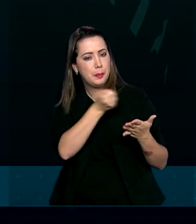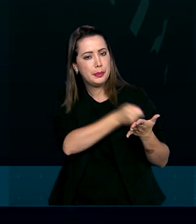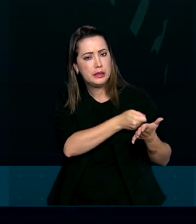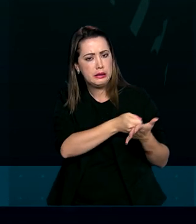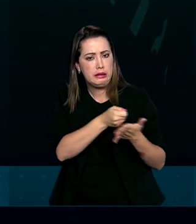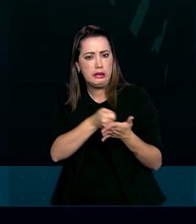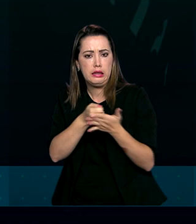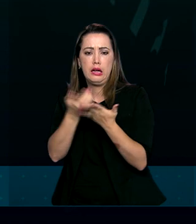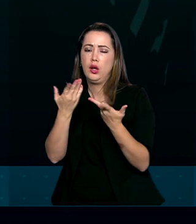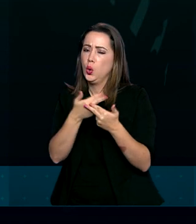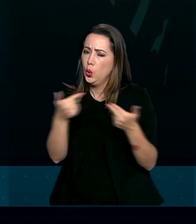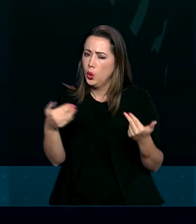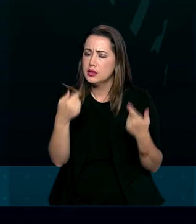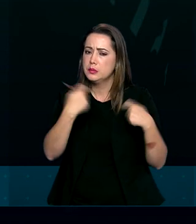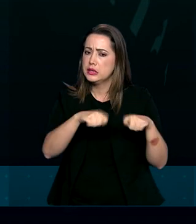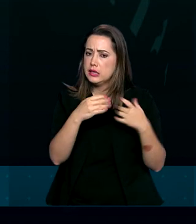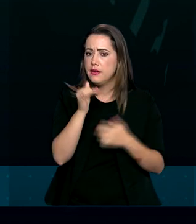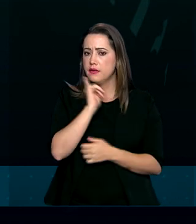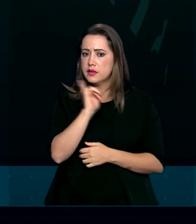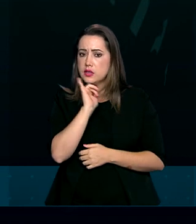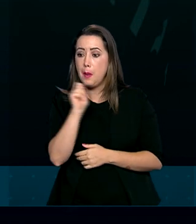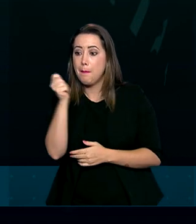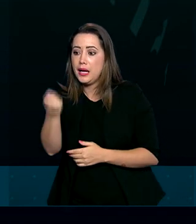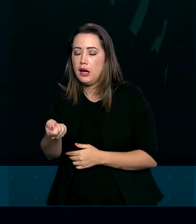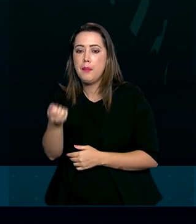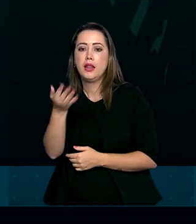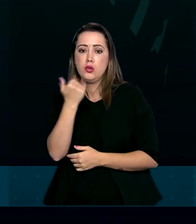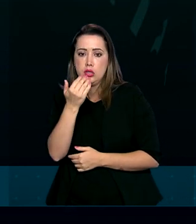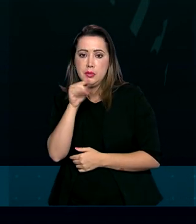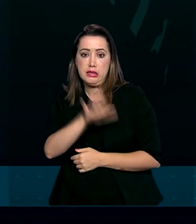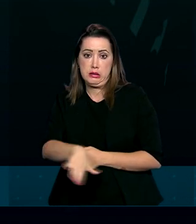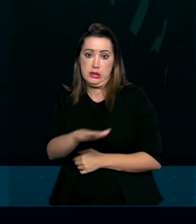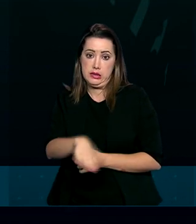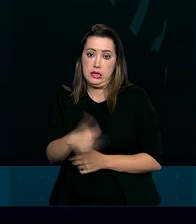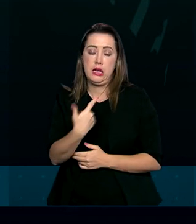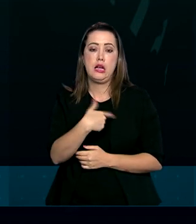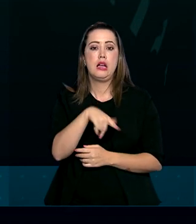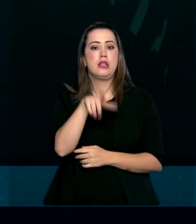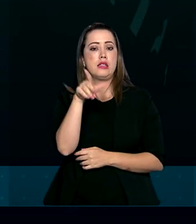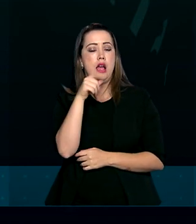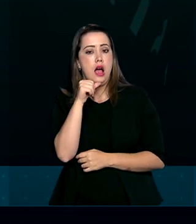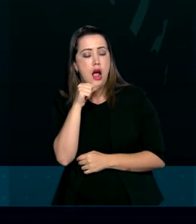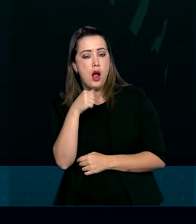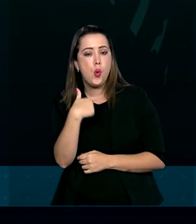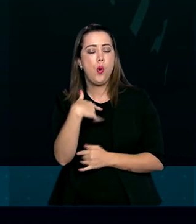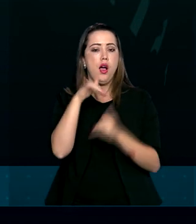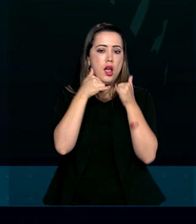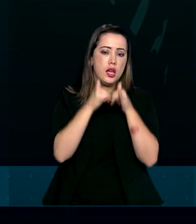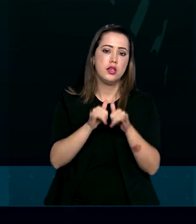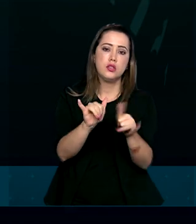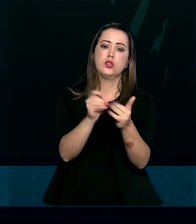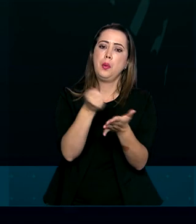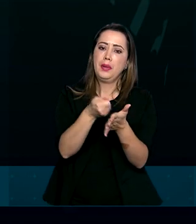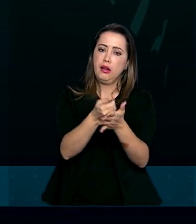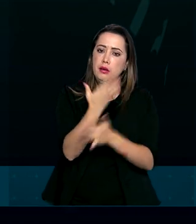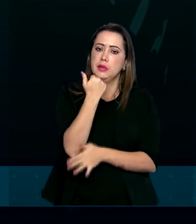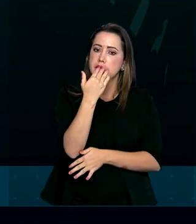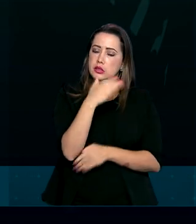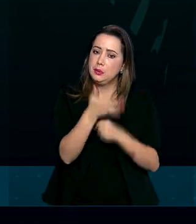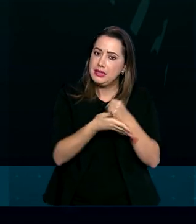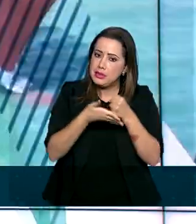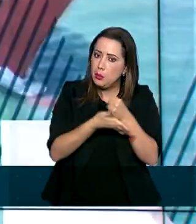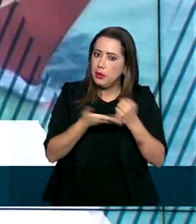das minhas obrigações em dias, como pensão alimentícia, a água, energia e custeio da alimentação